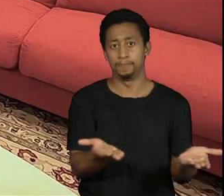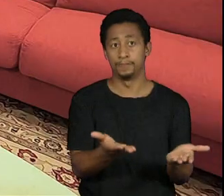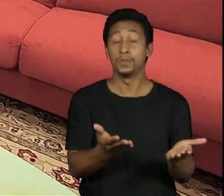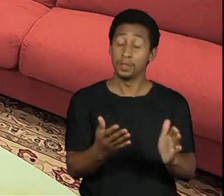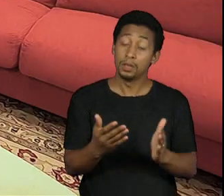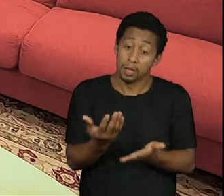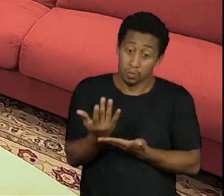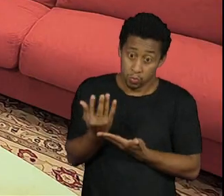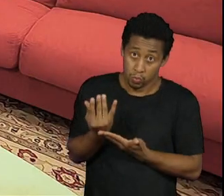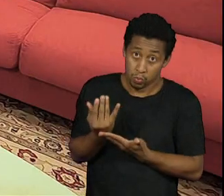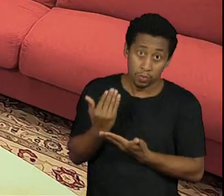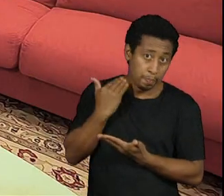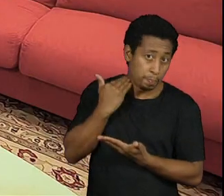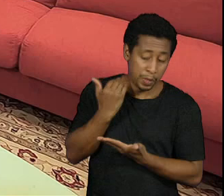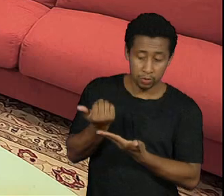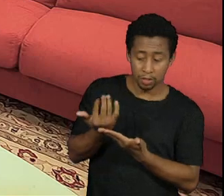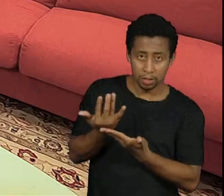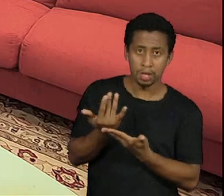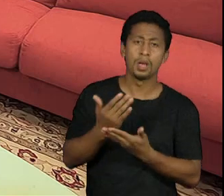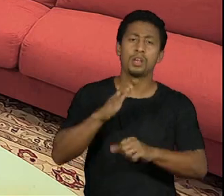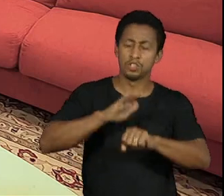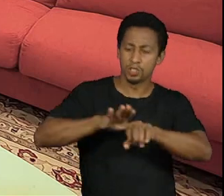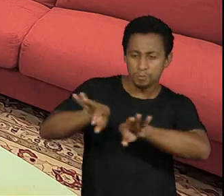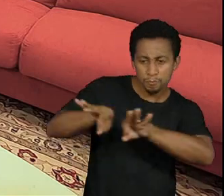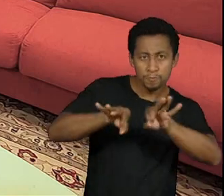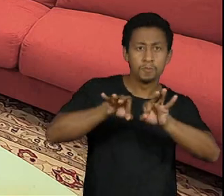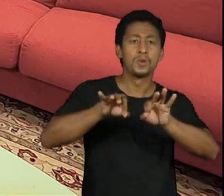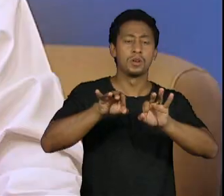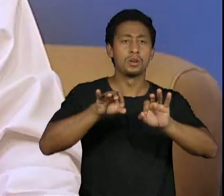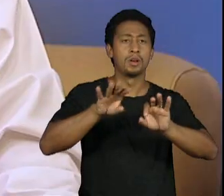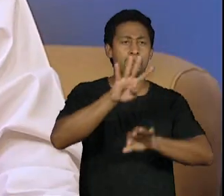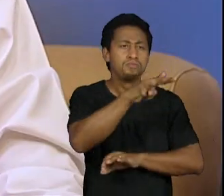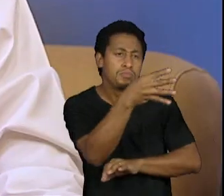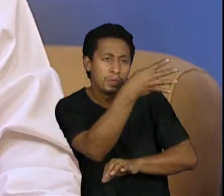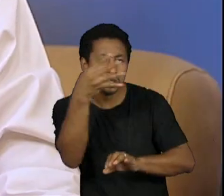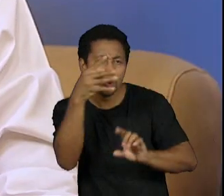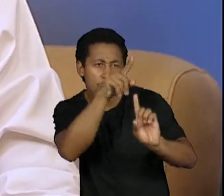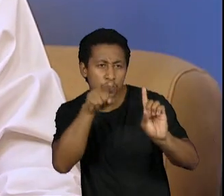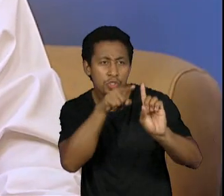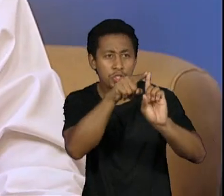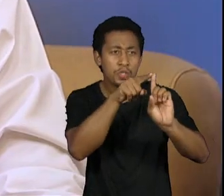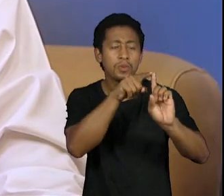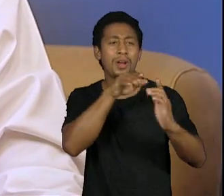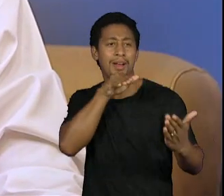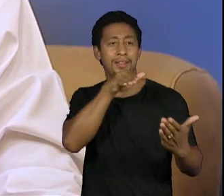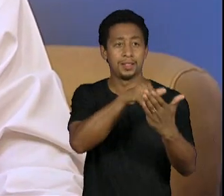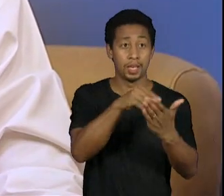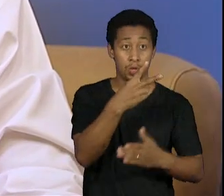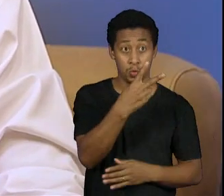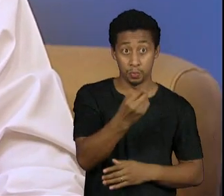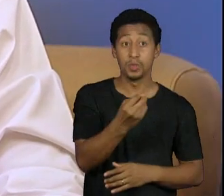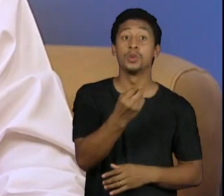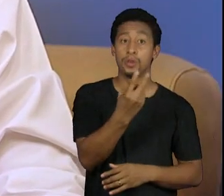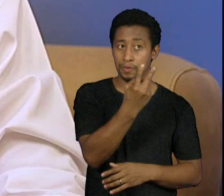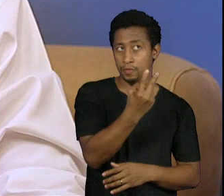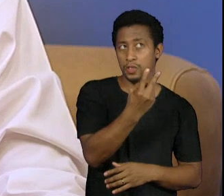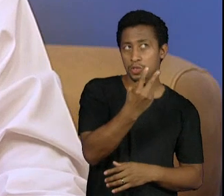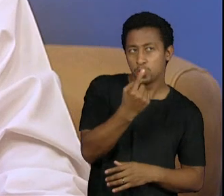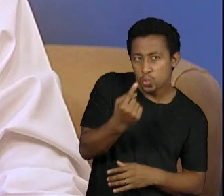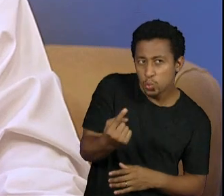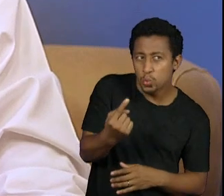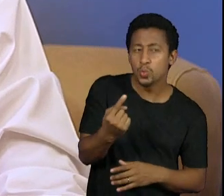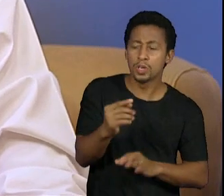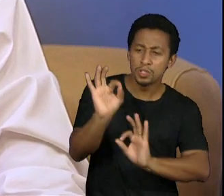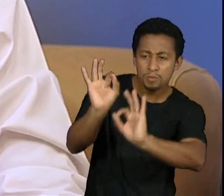claramente uma meta nós vamos chegar ao final de 2021 Nós não colocamos cota colocamos uma meta e a meta